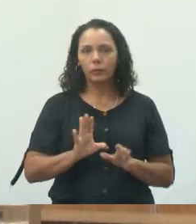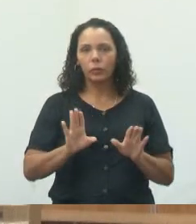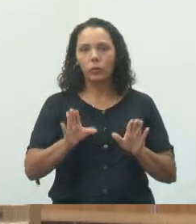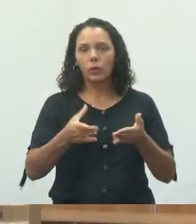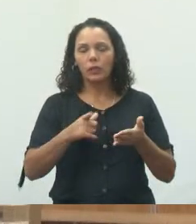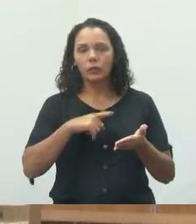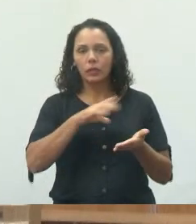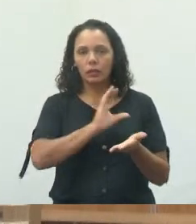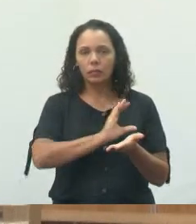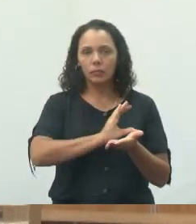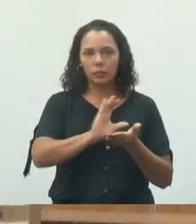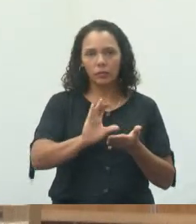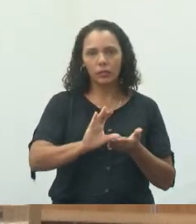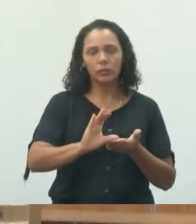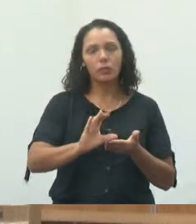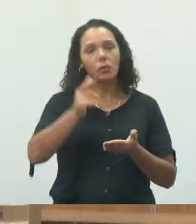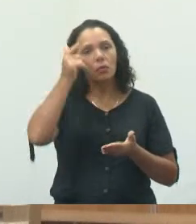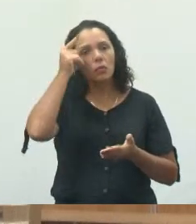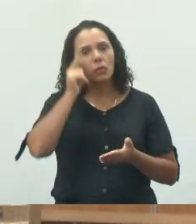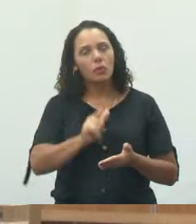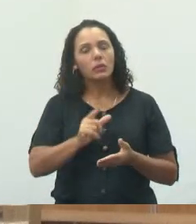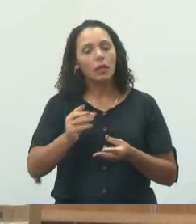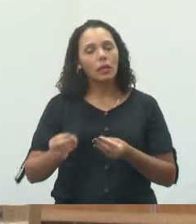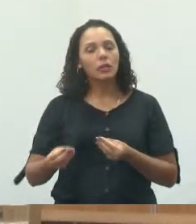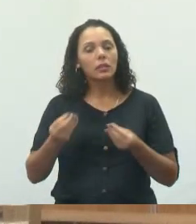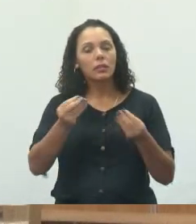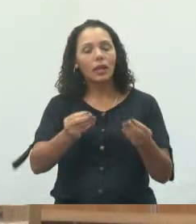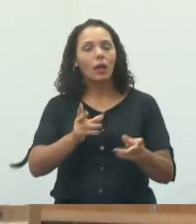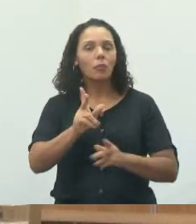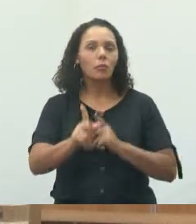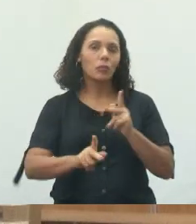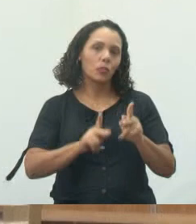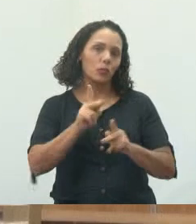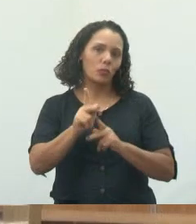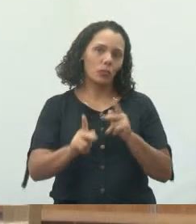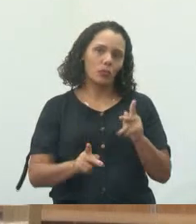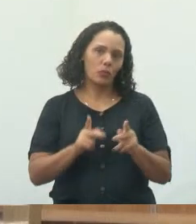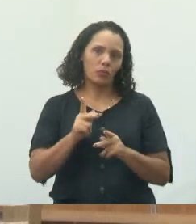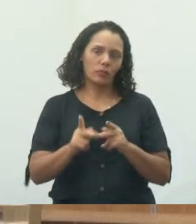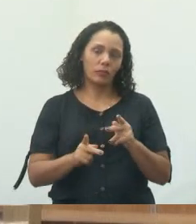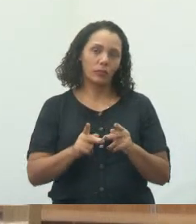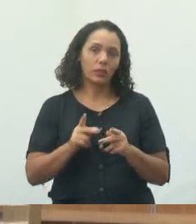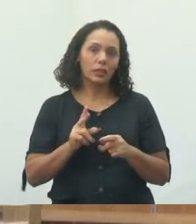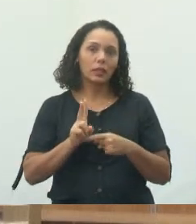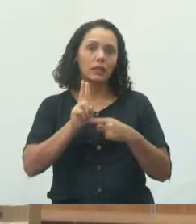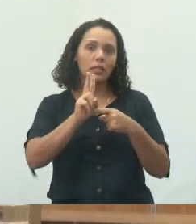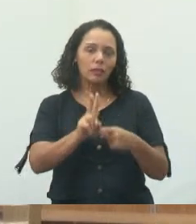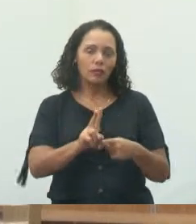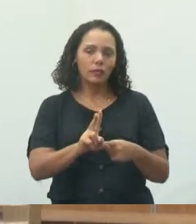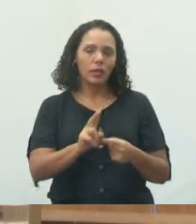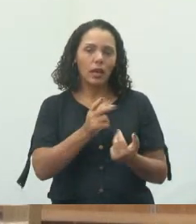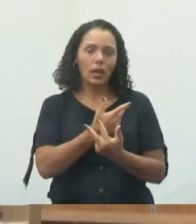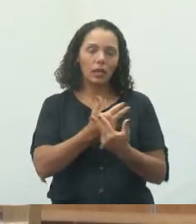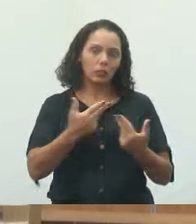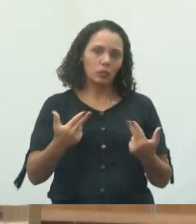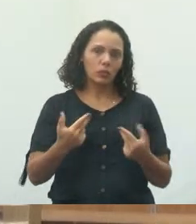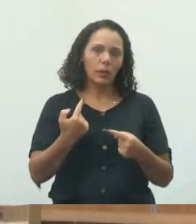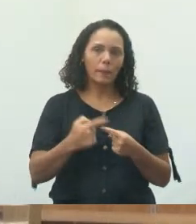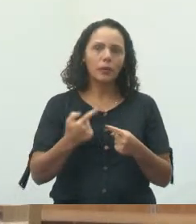devolver para o povo aquilo que o povo paga de imposto, paga com os seus tributos.